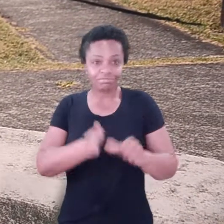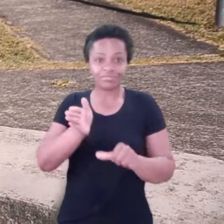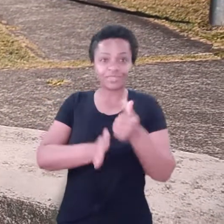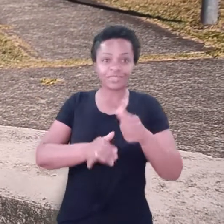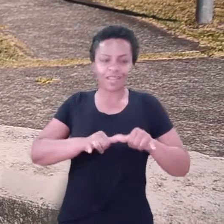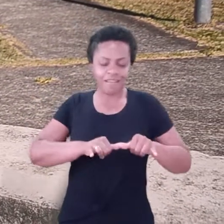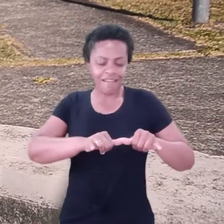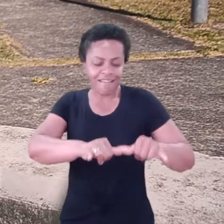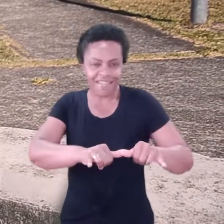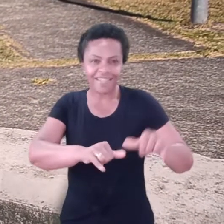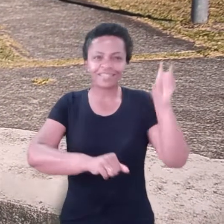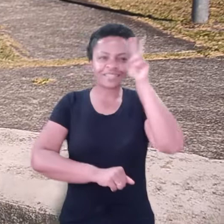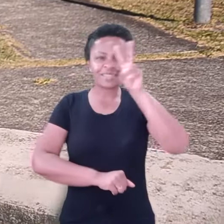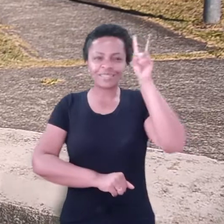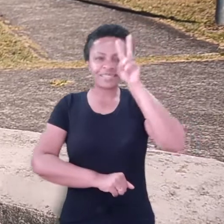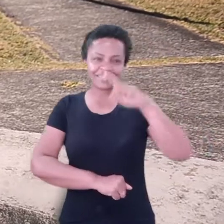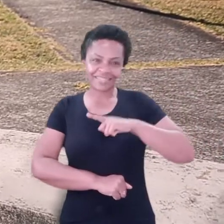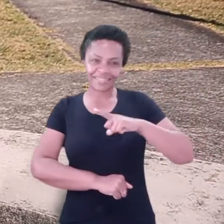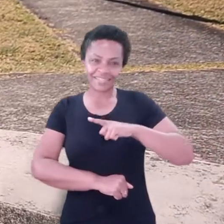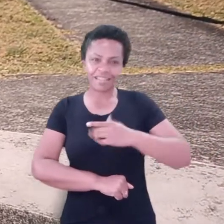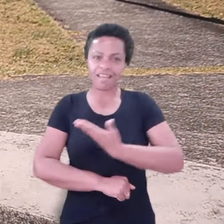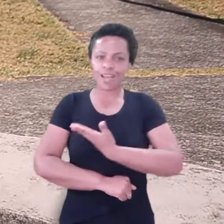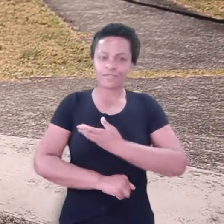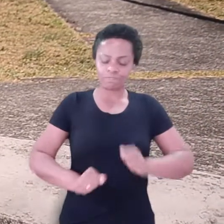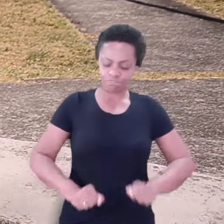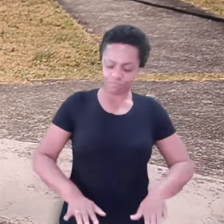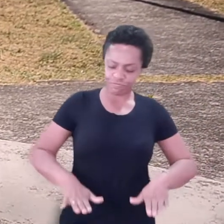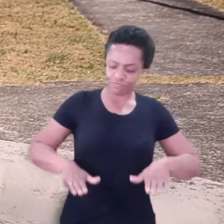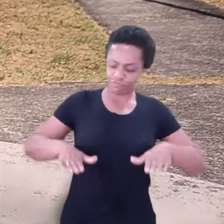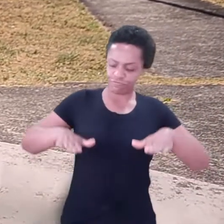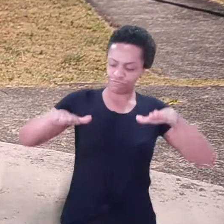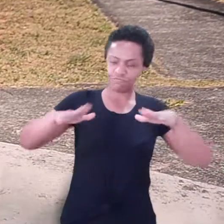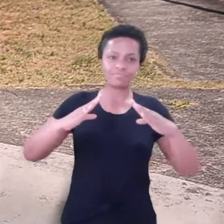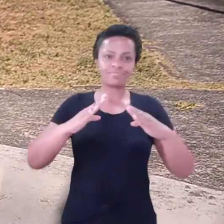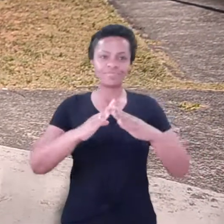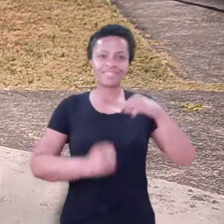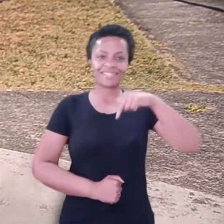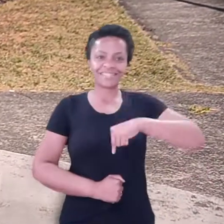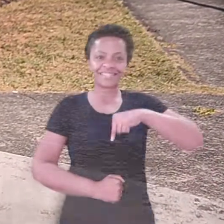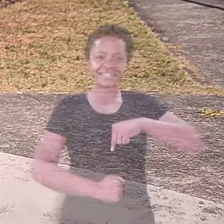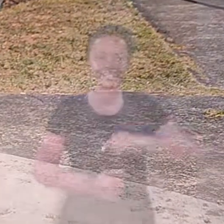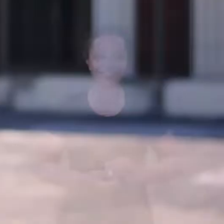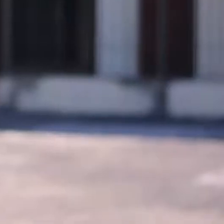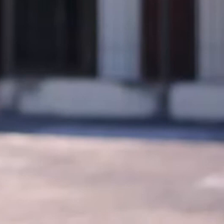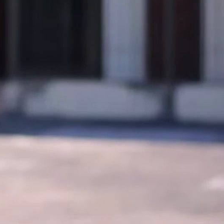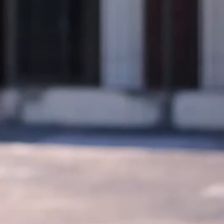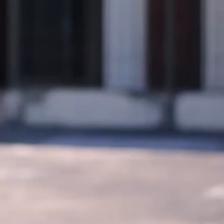vô foi um dos primeiros a abrir mercearia aqui Então ele faz parte um pouquinho da história Meus amigos de infância também moram aqui